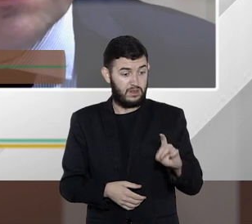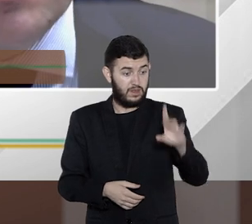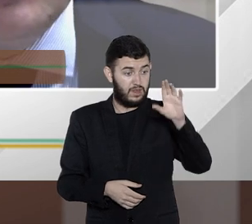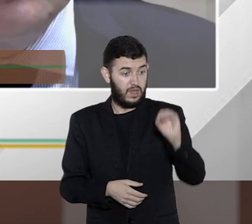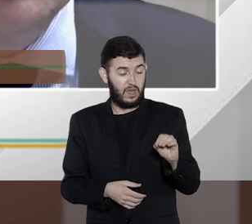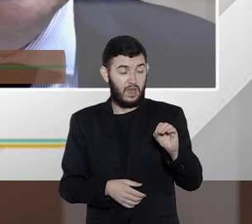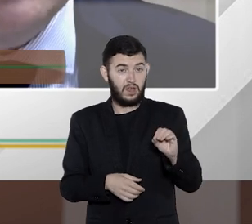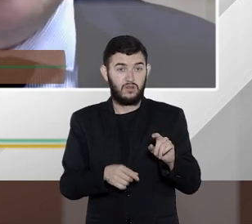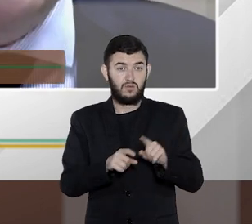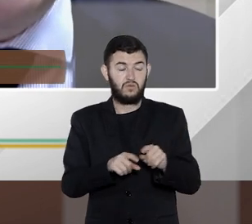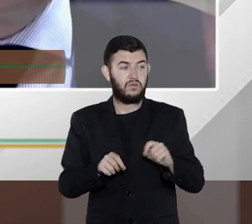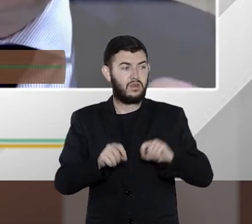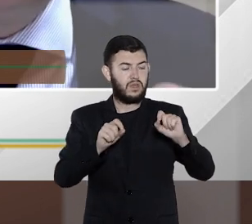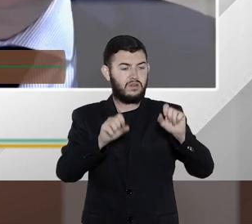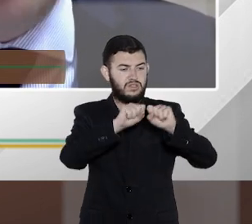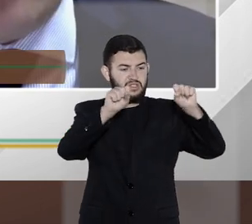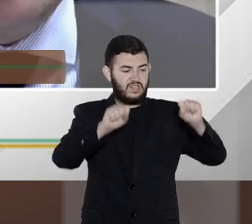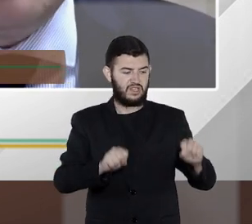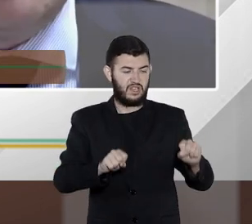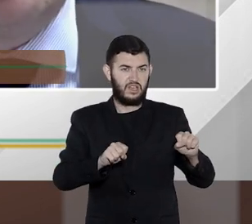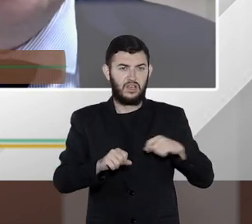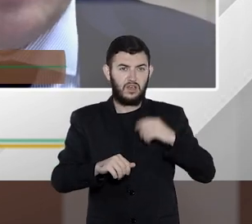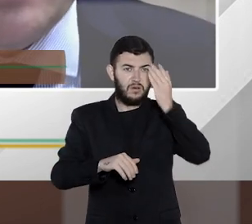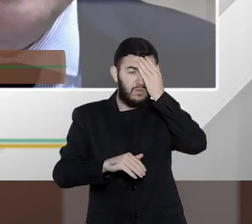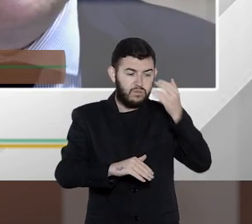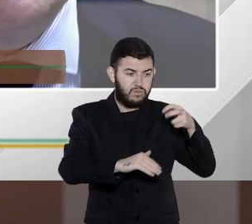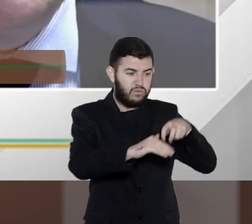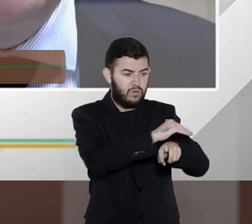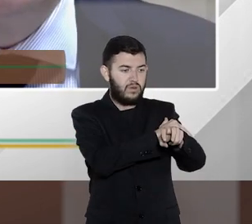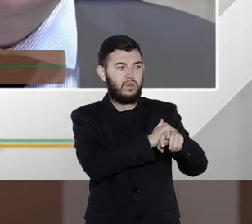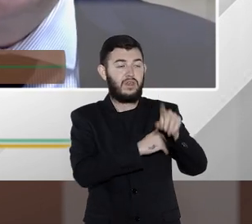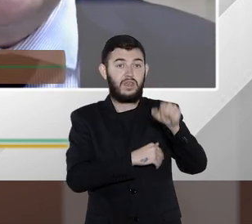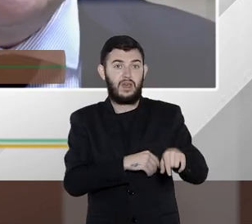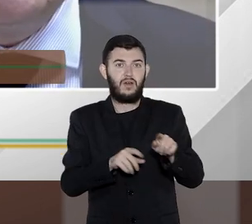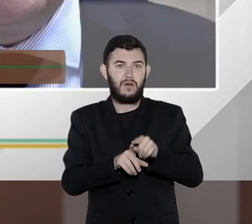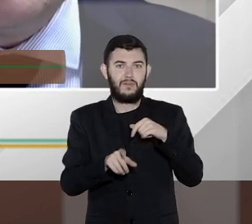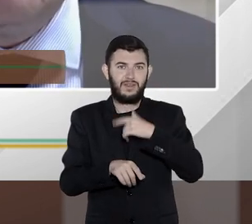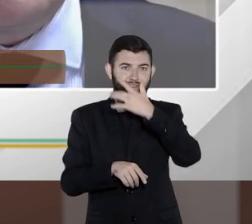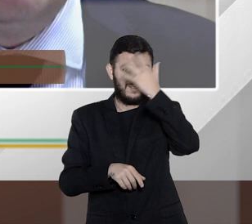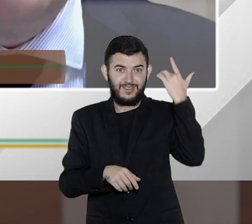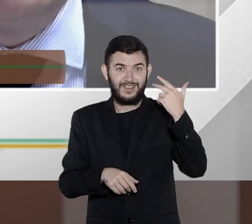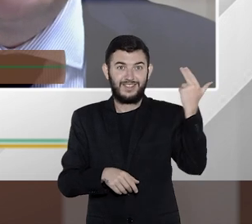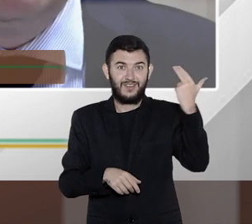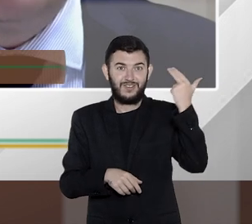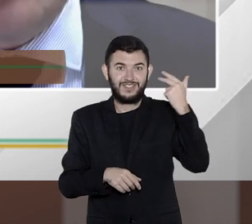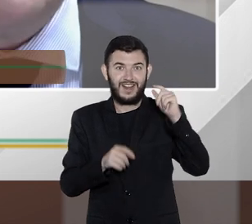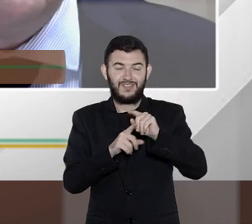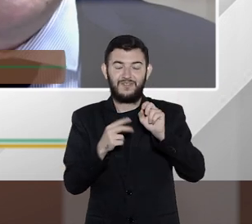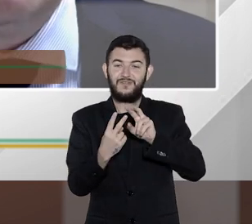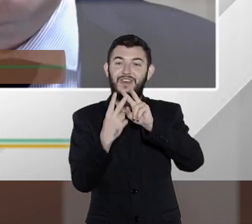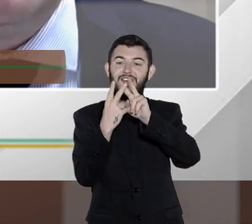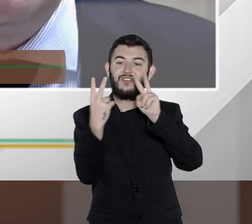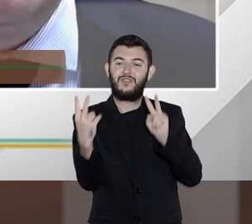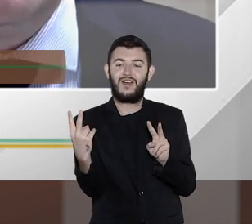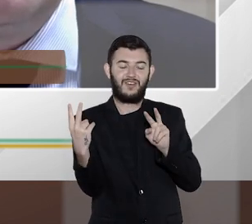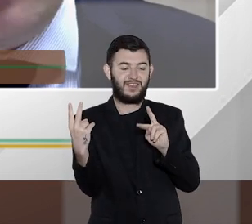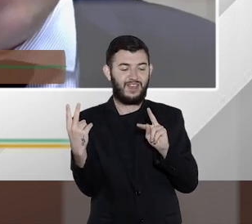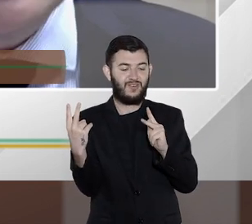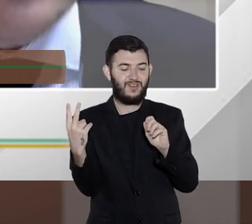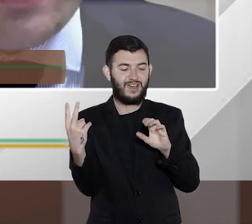criptografados e o sequestrador virtual, o famoso hacker, exigia aí o pagamento em criptomoedas